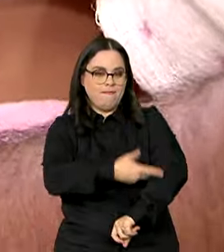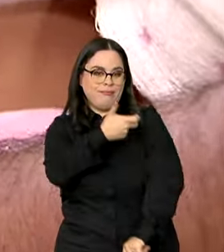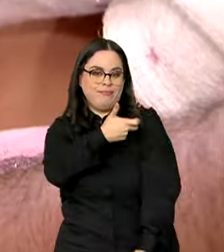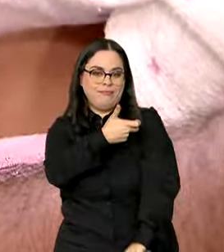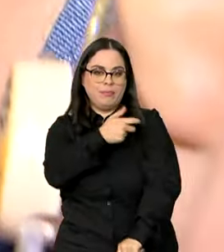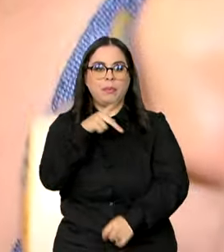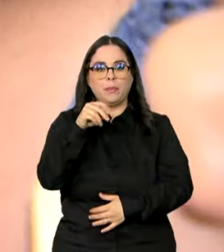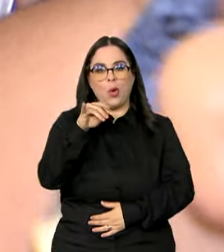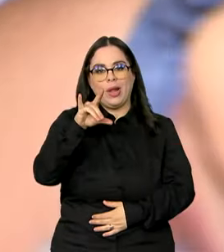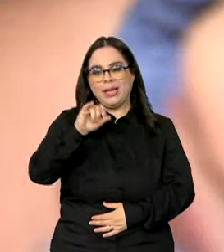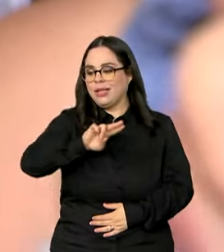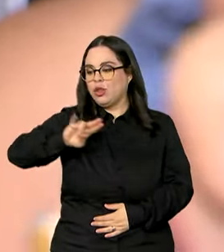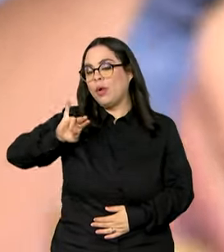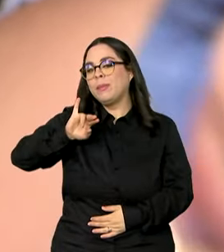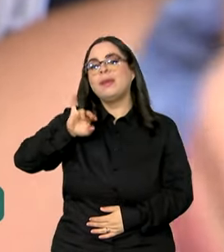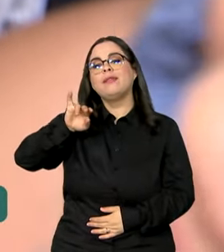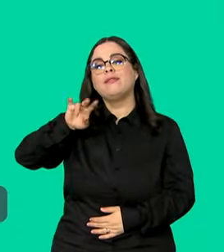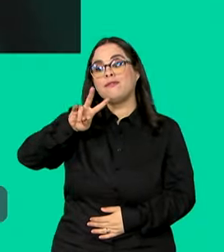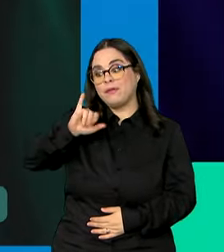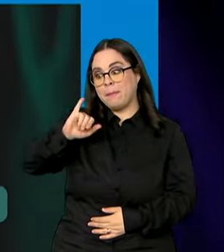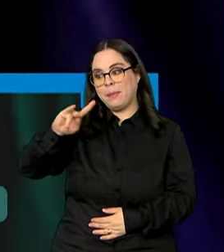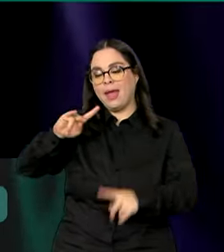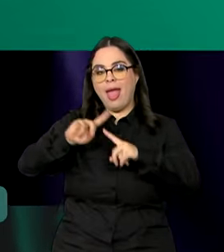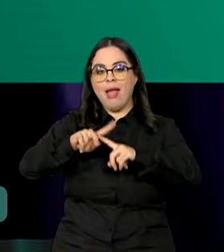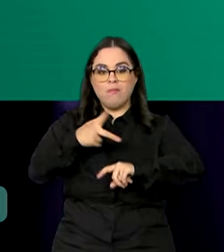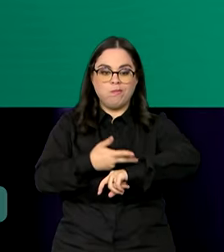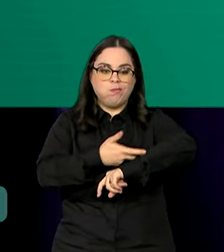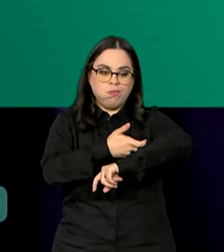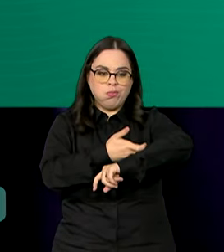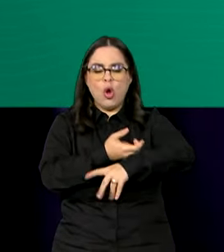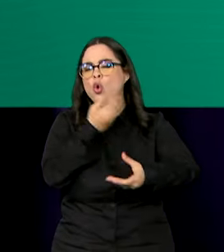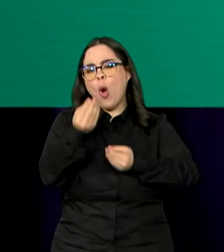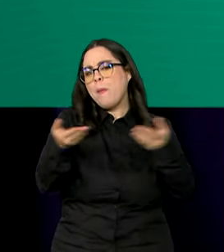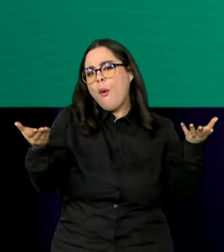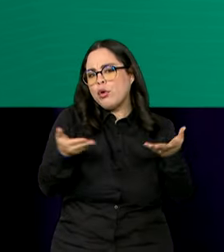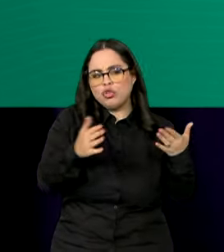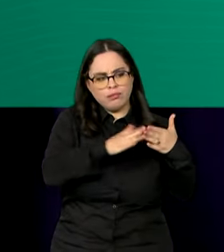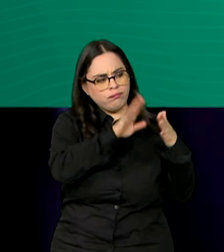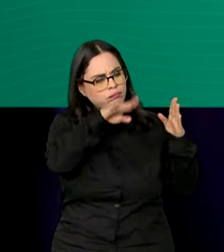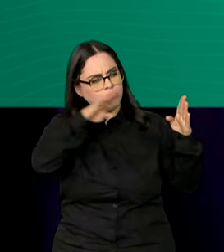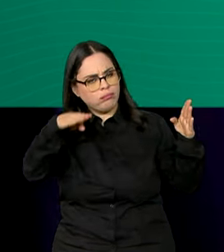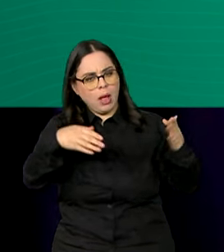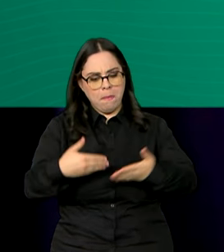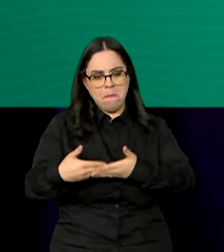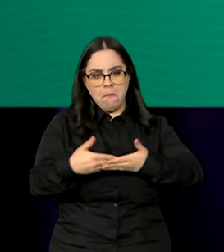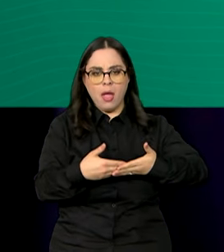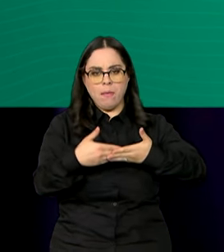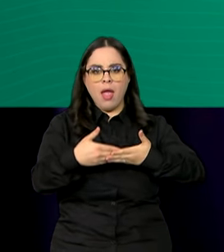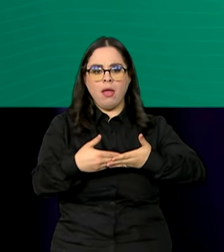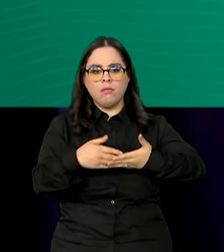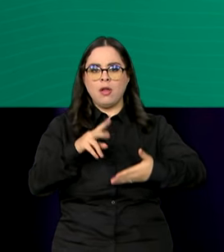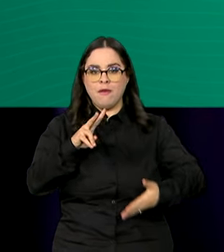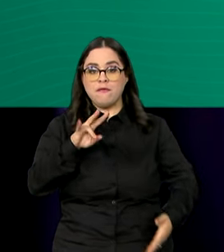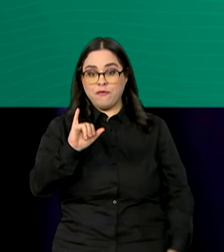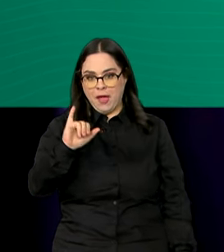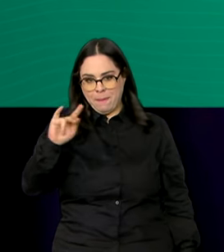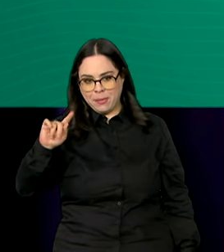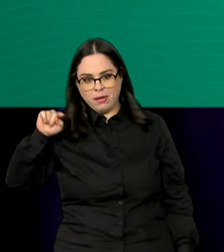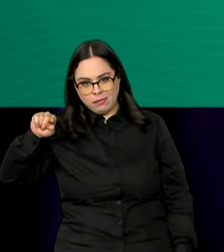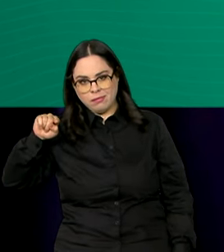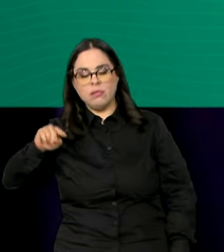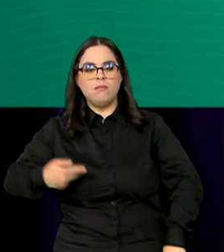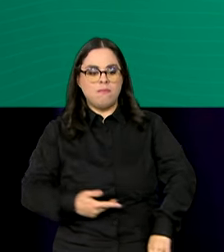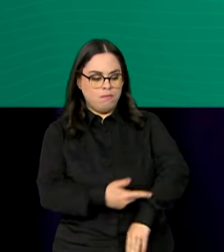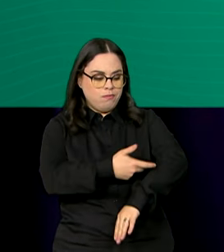conhecida como VIP, que é injetável. No atual esquema de vacinação, o bebê recebe a vacina VIP com 2, 4